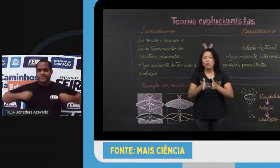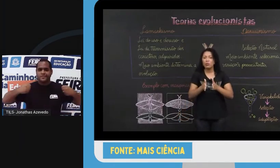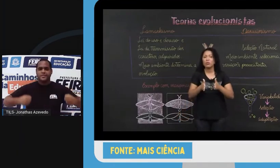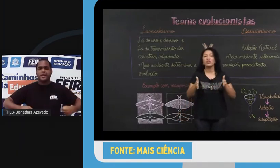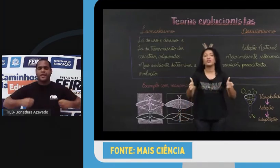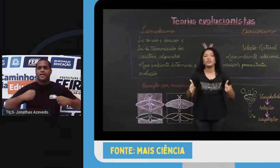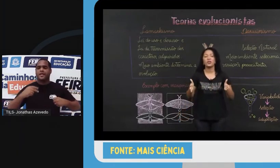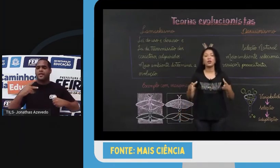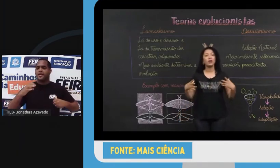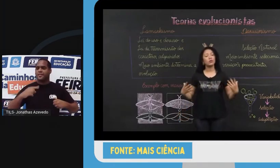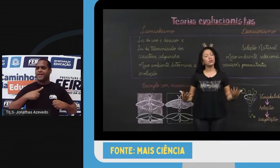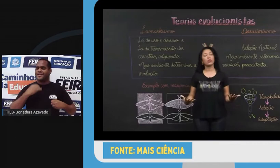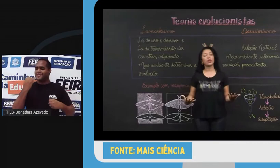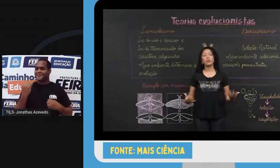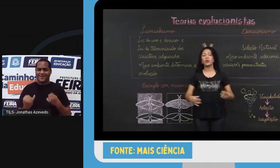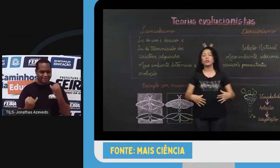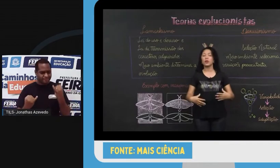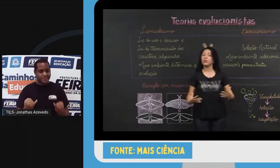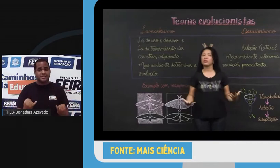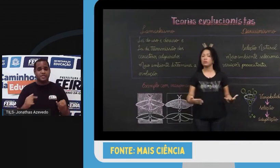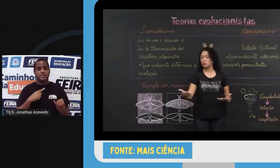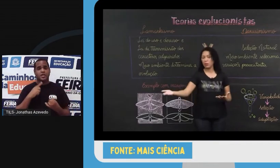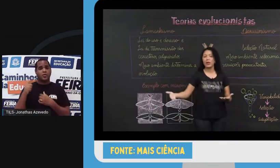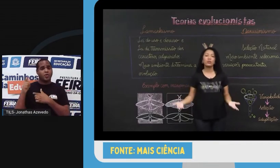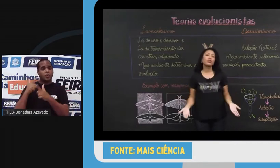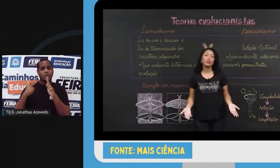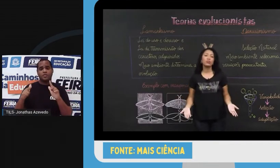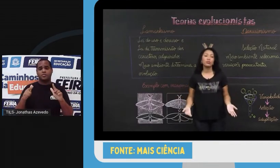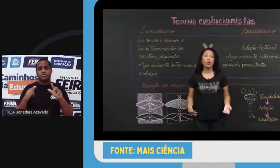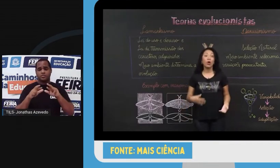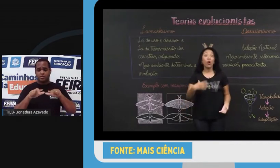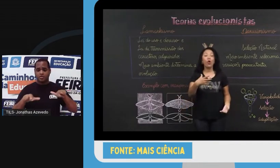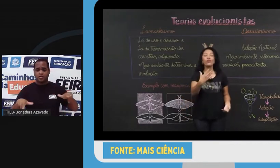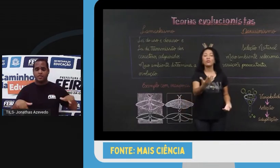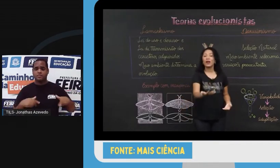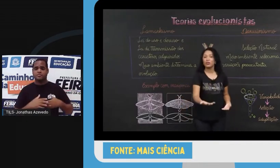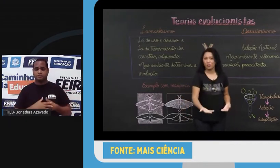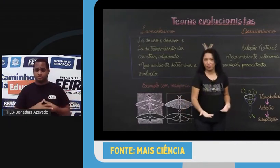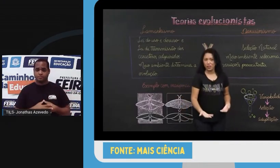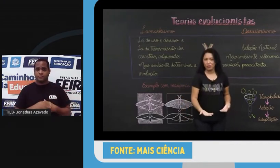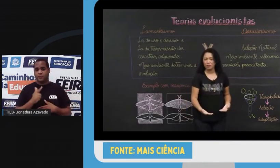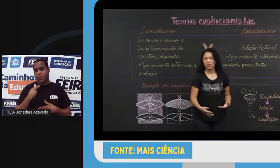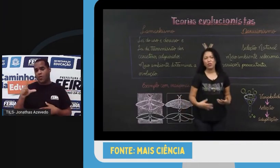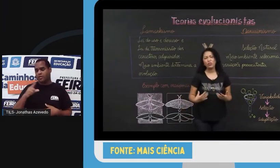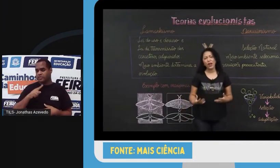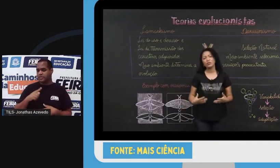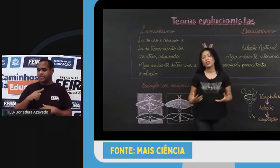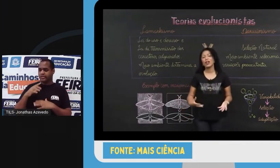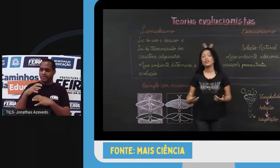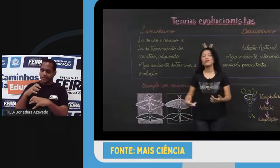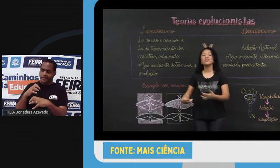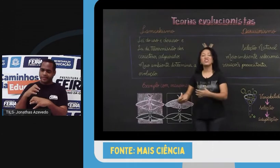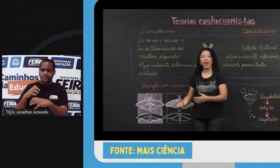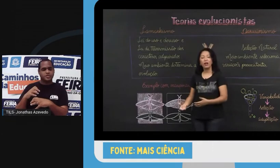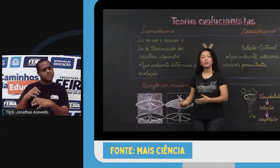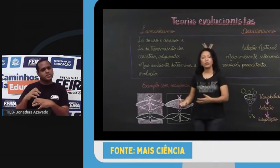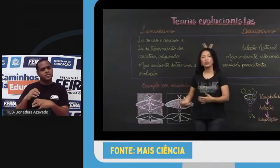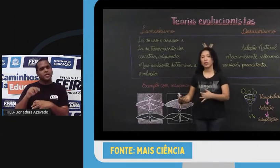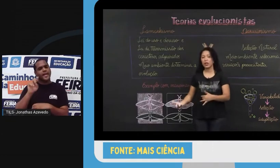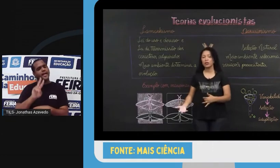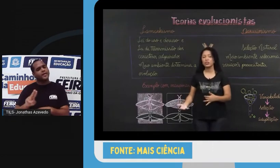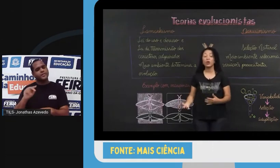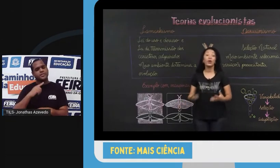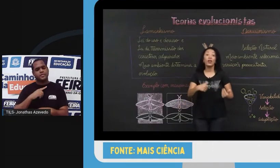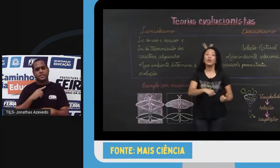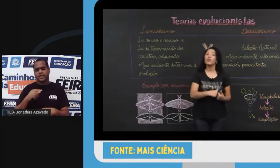a perna dela é muito mais fina do que, por exemplo, a perna dos outros. Houve uma atrofia. O fato dela não usar